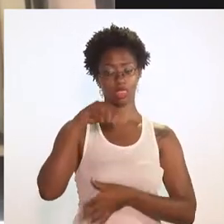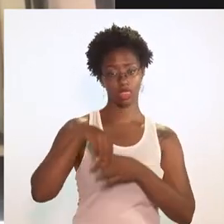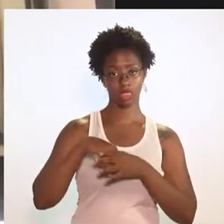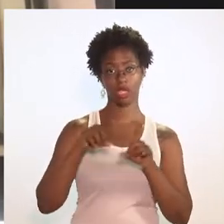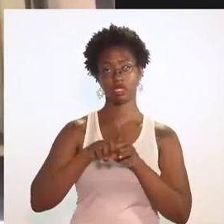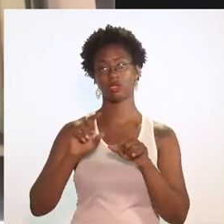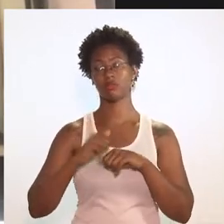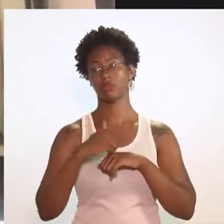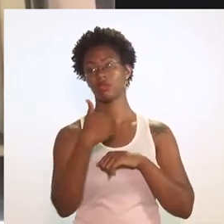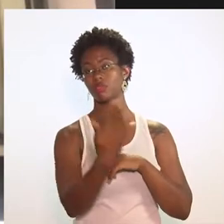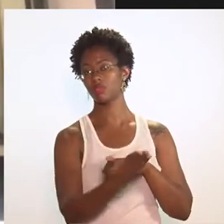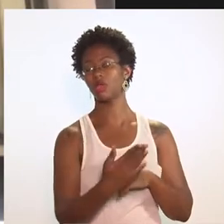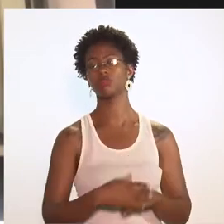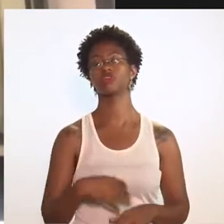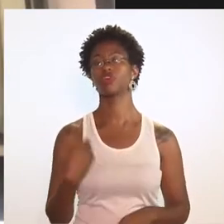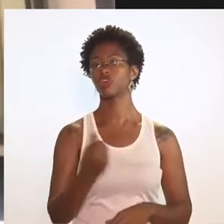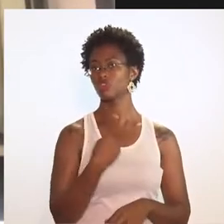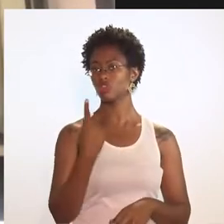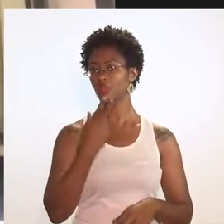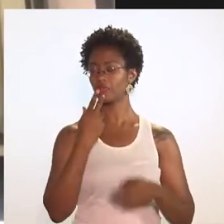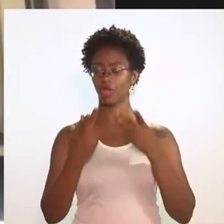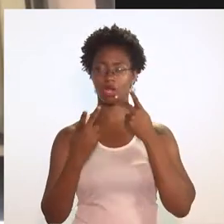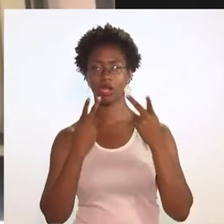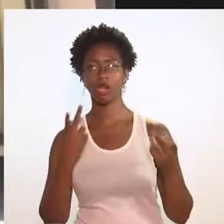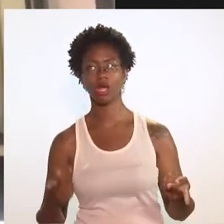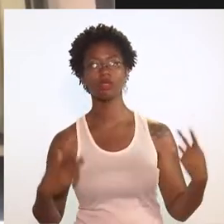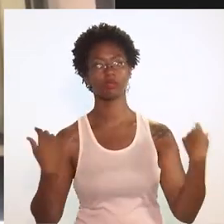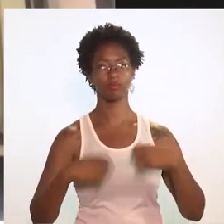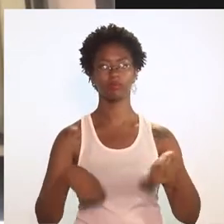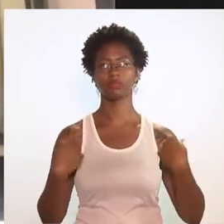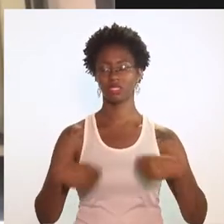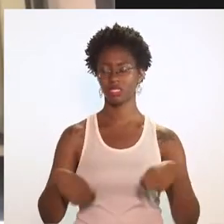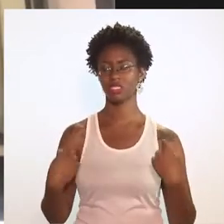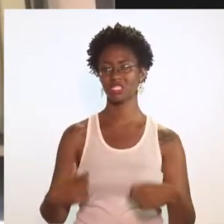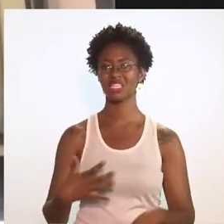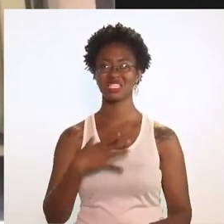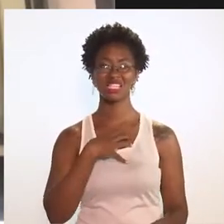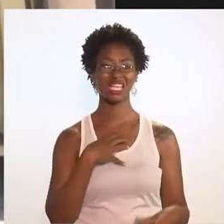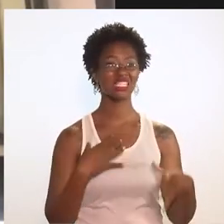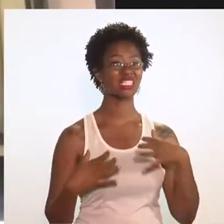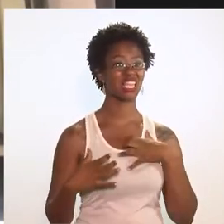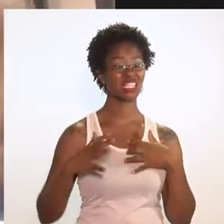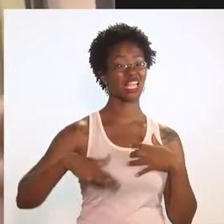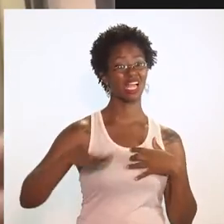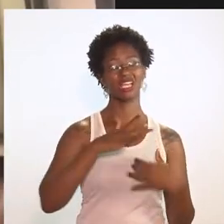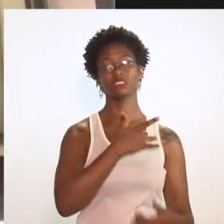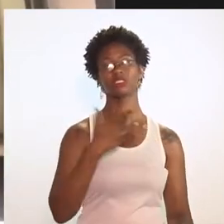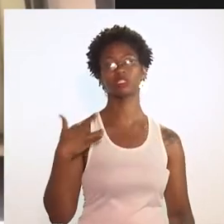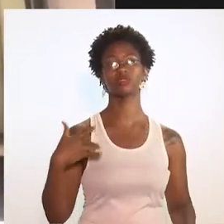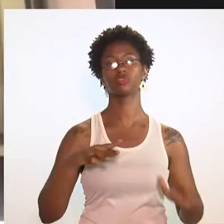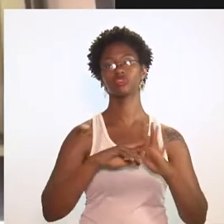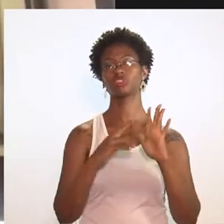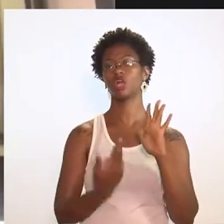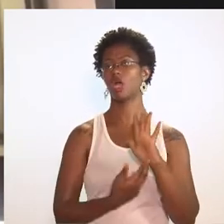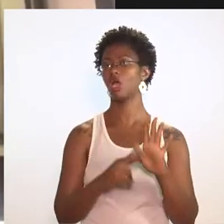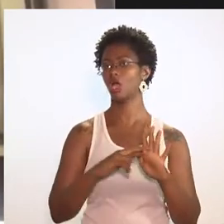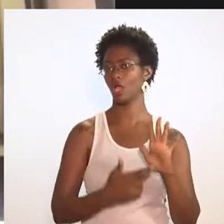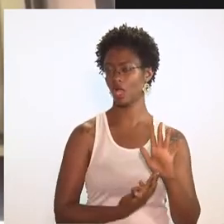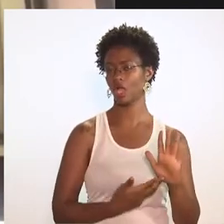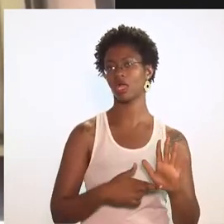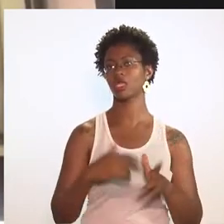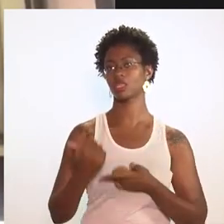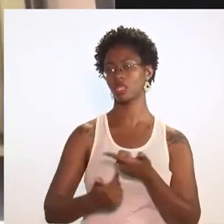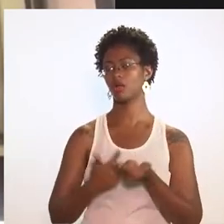internas e externas, nos foi dito que nós precisamos ter um material de sensibilização para a área de saúde das normas